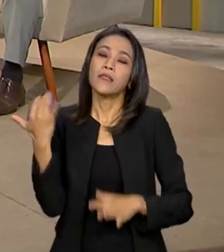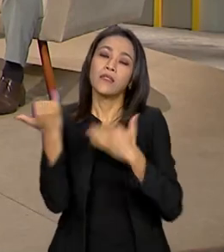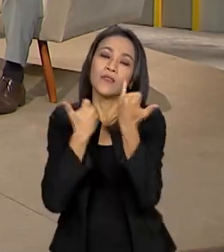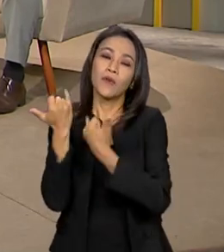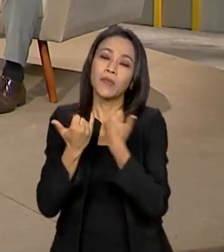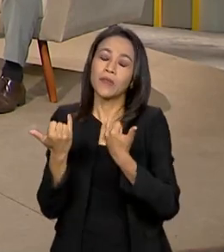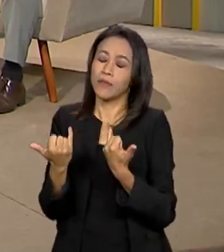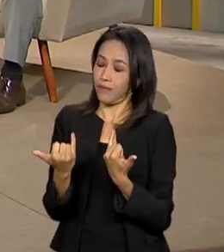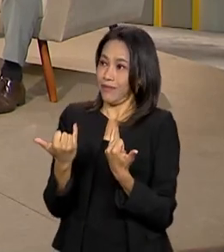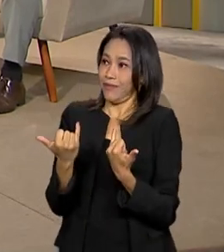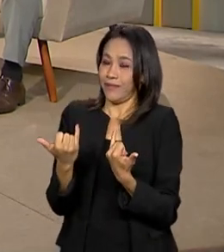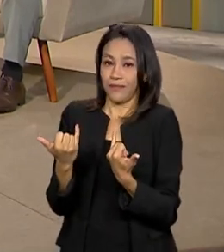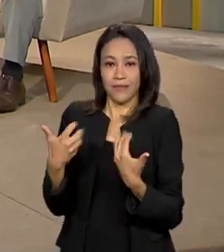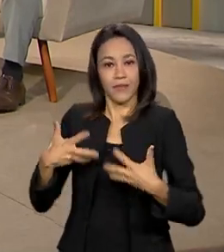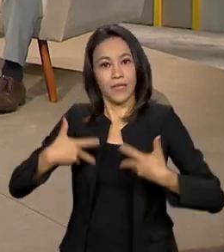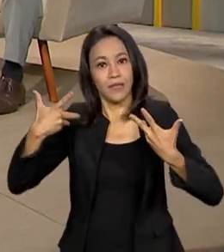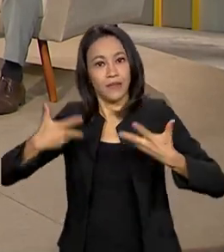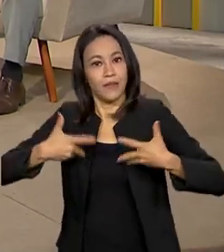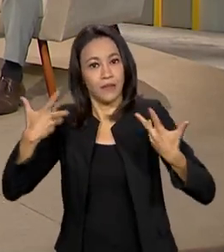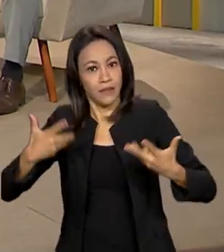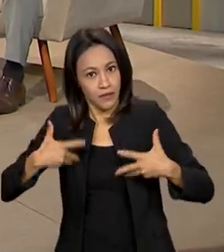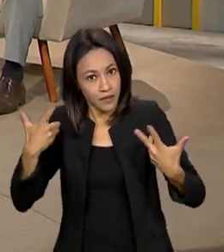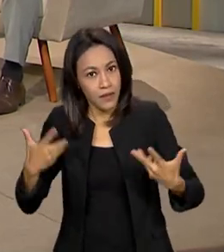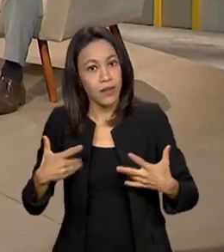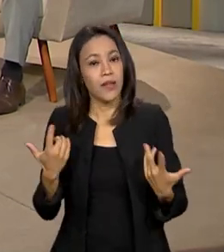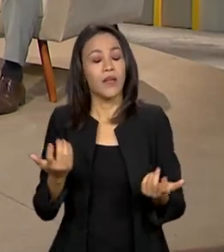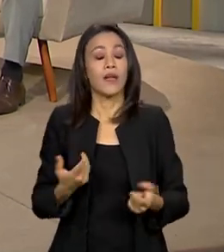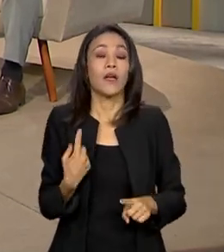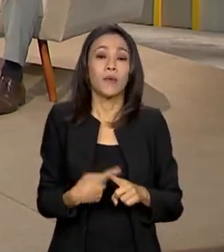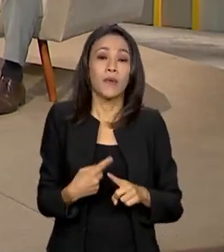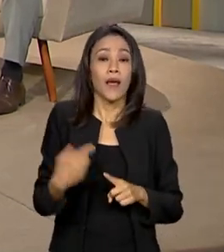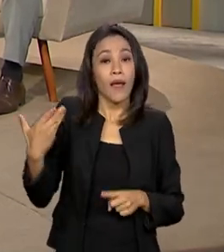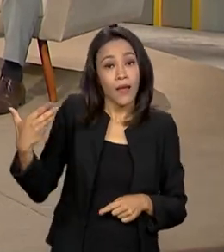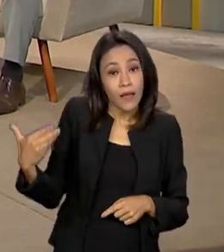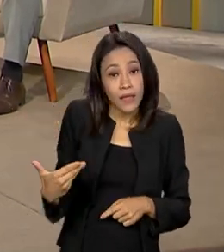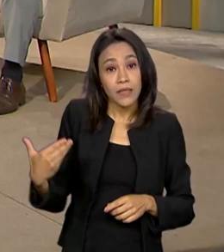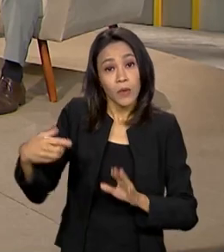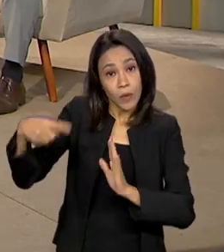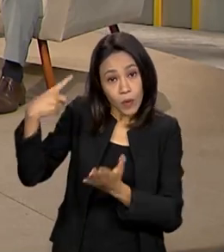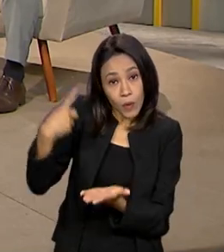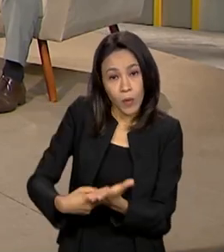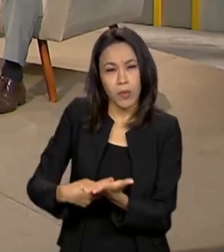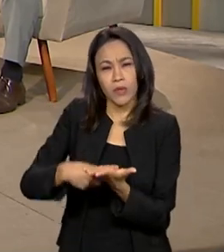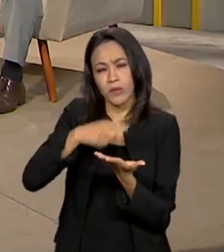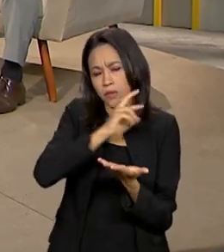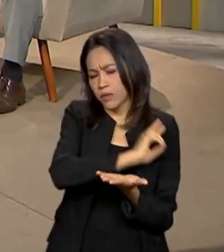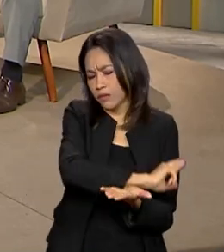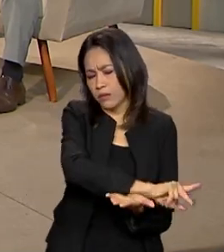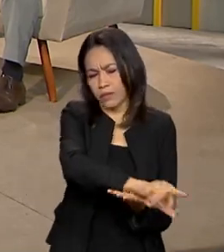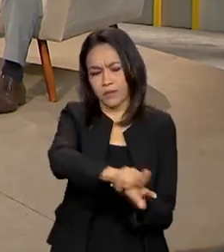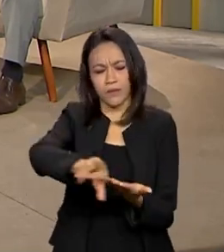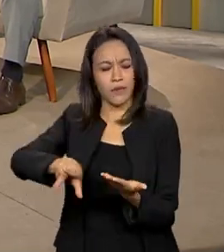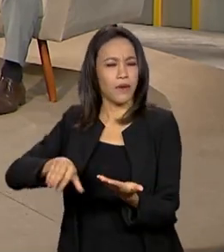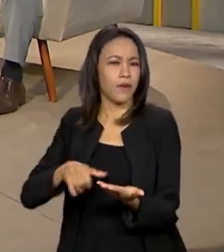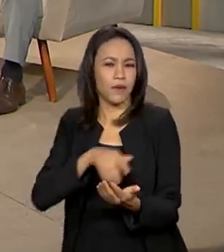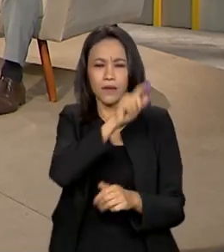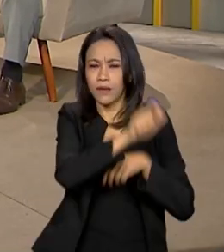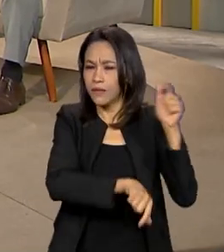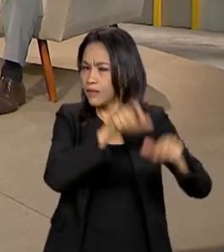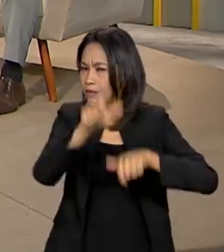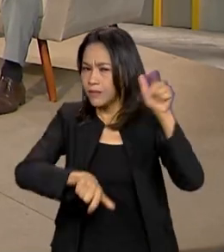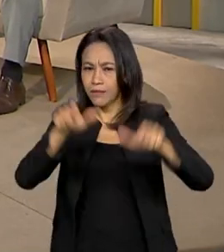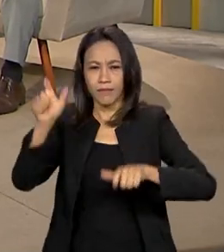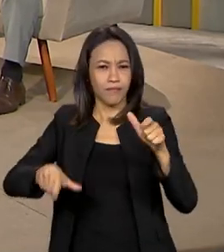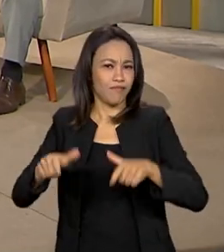grande alegria, porque essa é uma agenda que envolve um conjunto de atores, um conjunto de pessoas muito grande. Então,